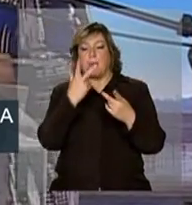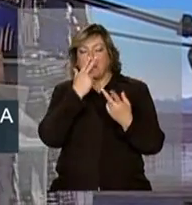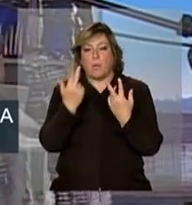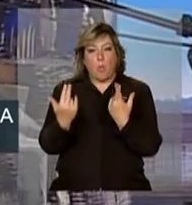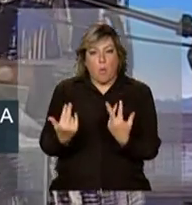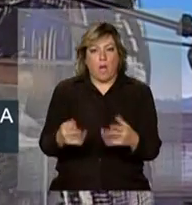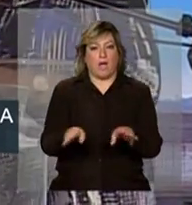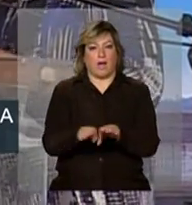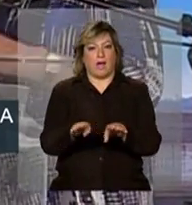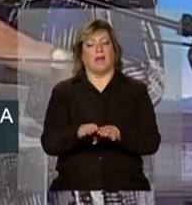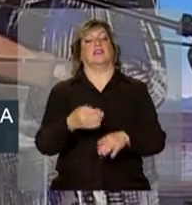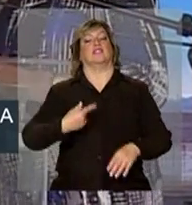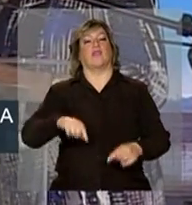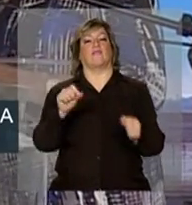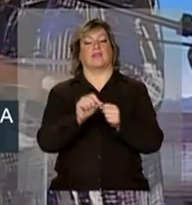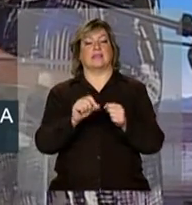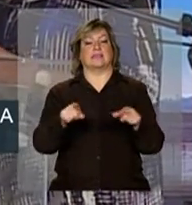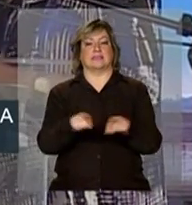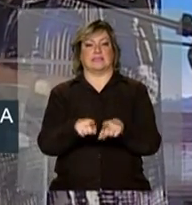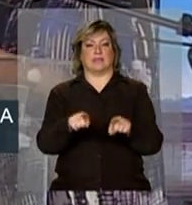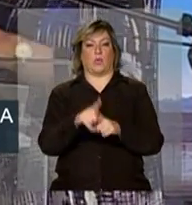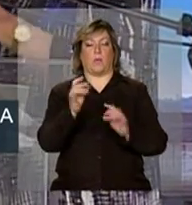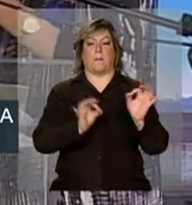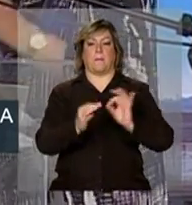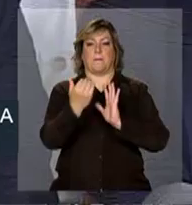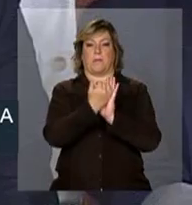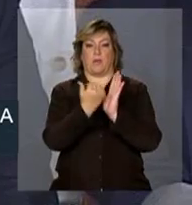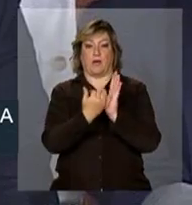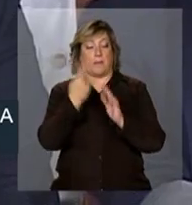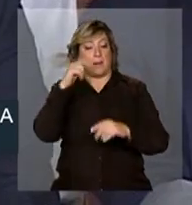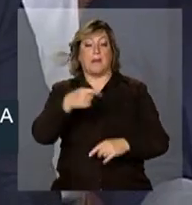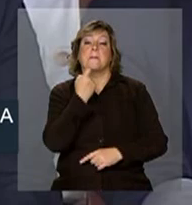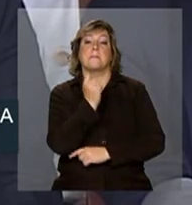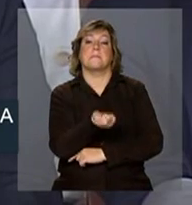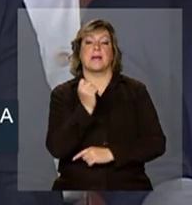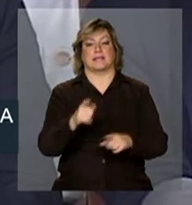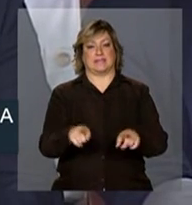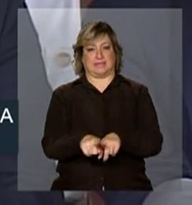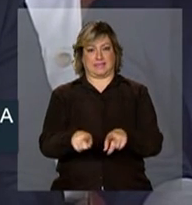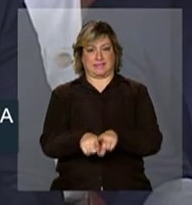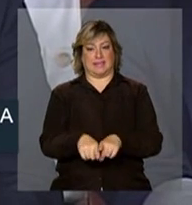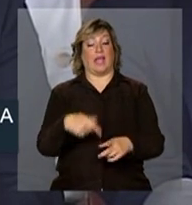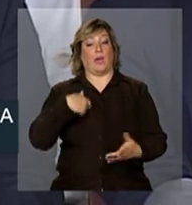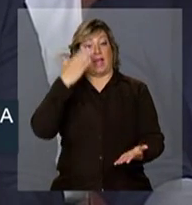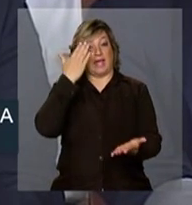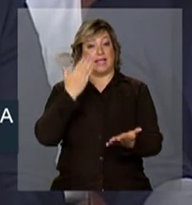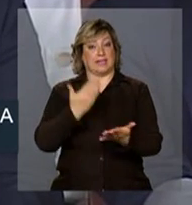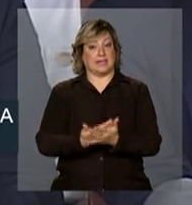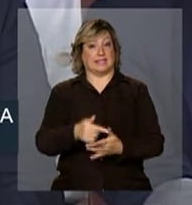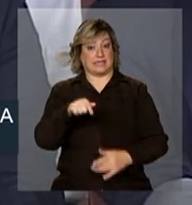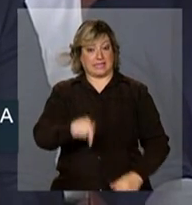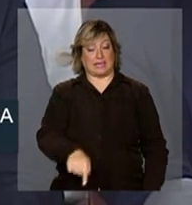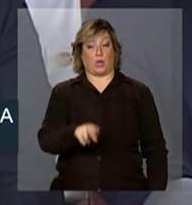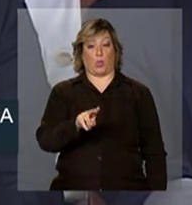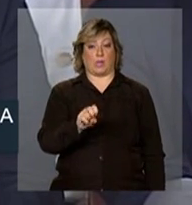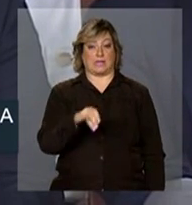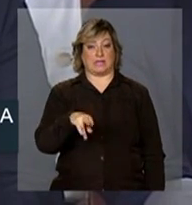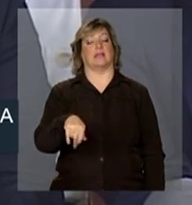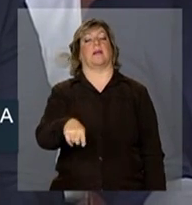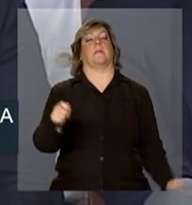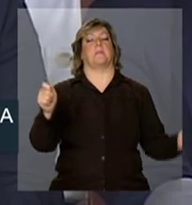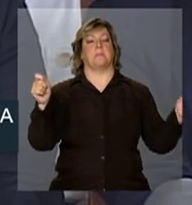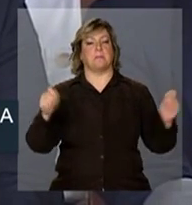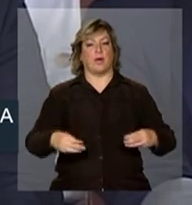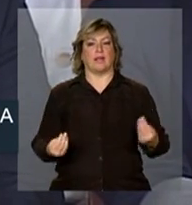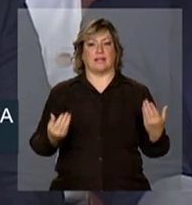familiar, nós vamos fazer um programa para pesca também. E eu acredito que essa usina, ela pode